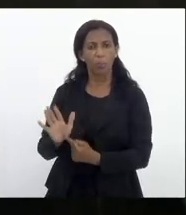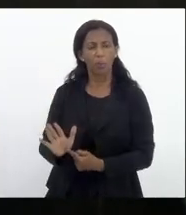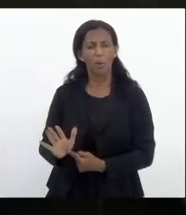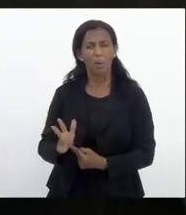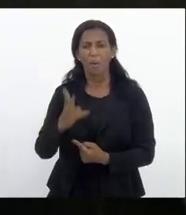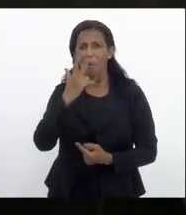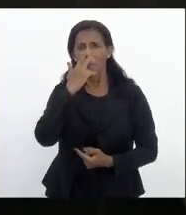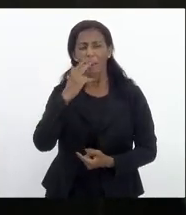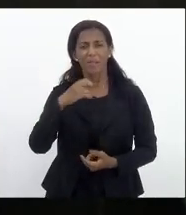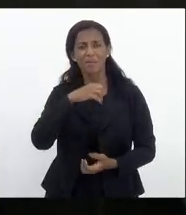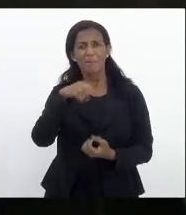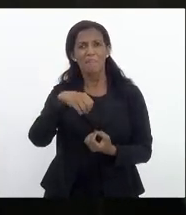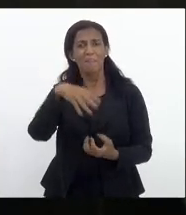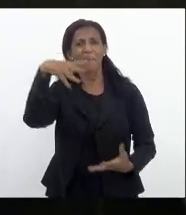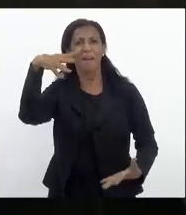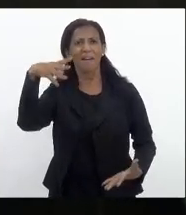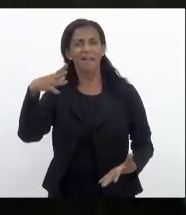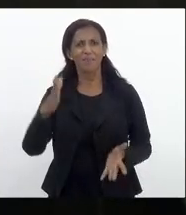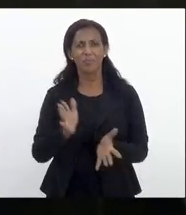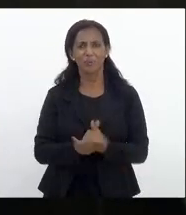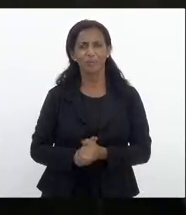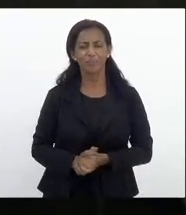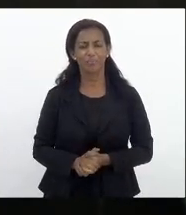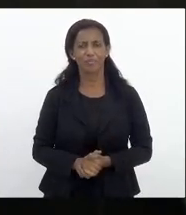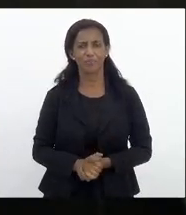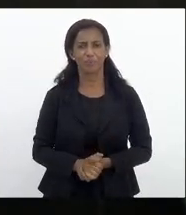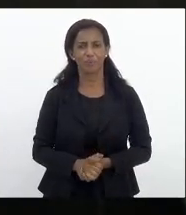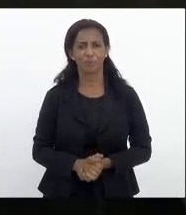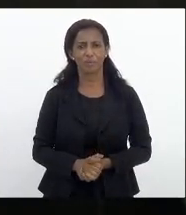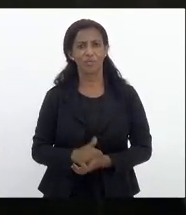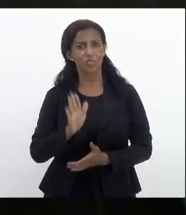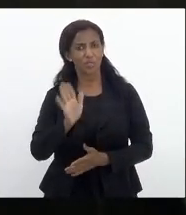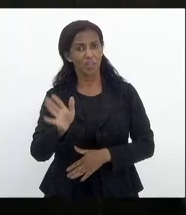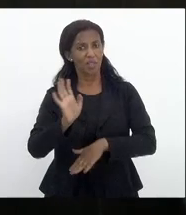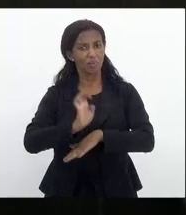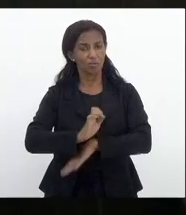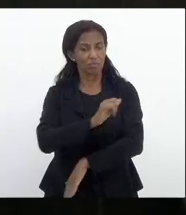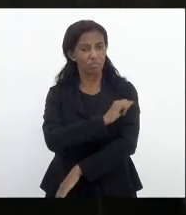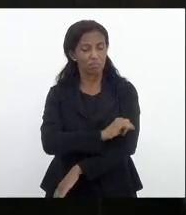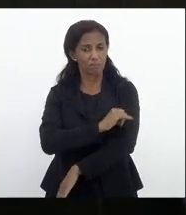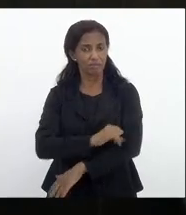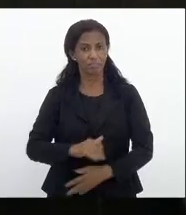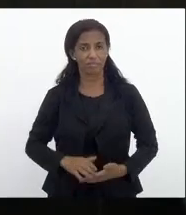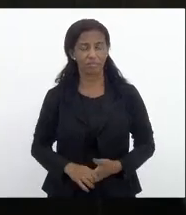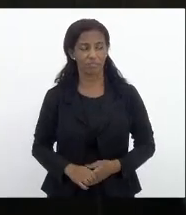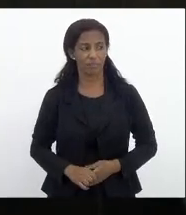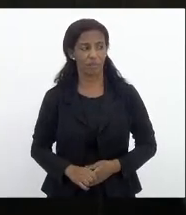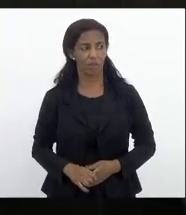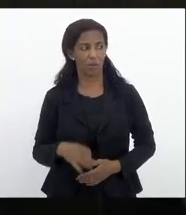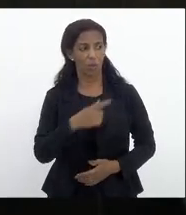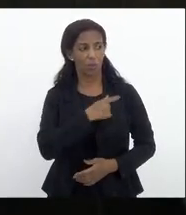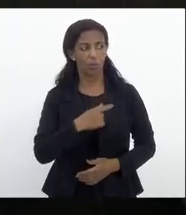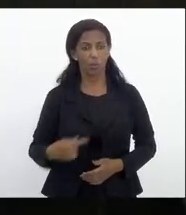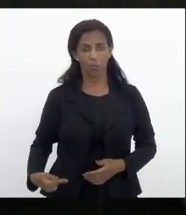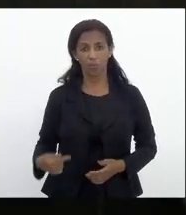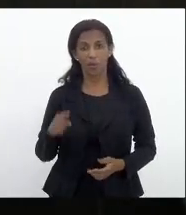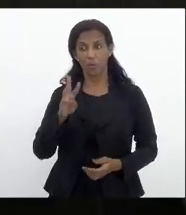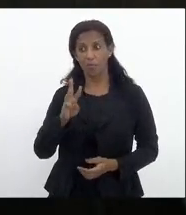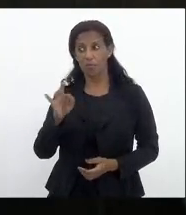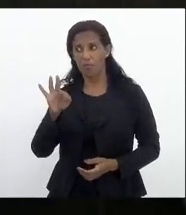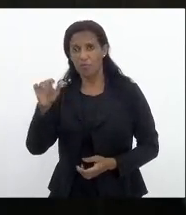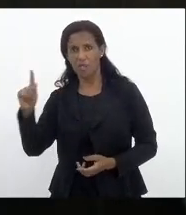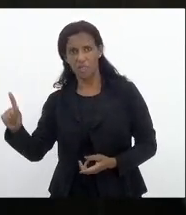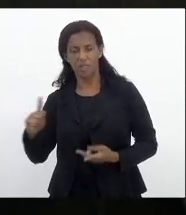mágicos cabalísticos será que o estado do Rio de Janeiro o governo Vítcio e Castro